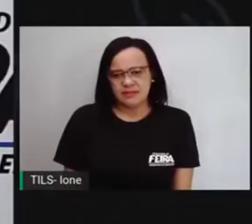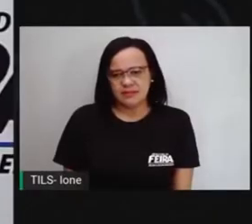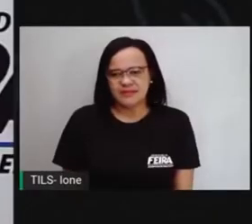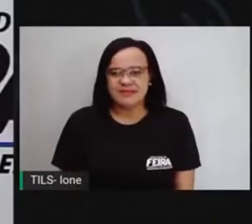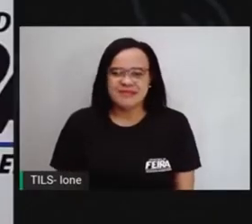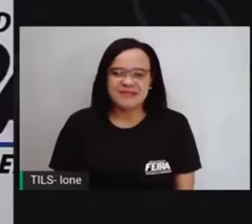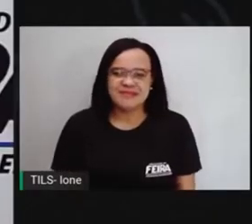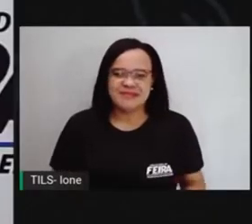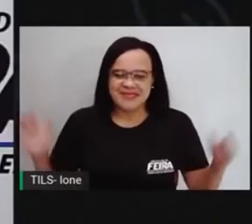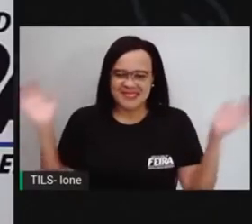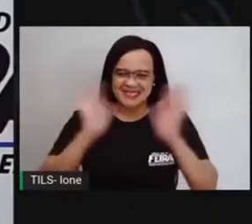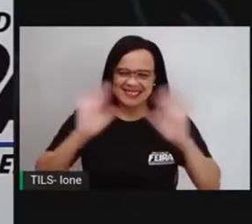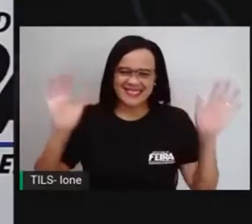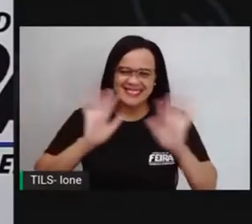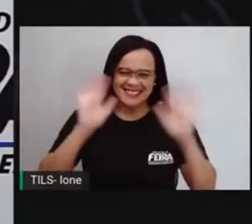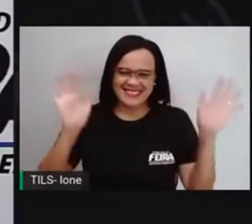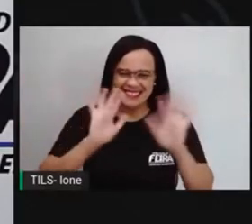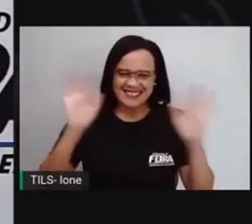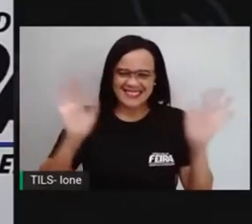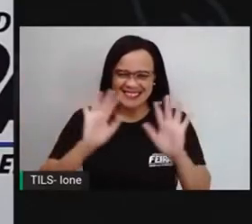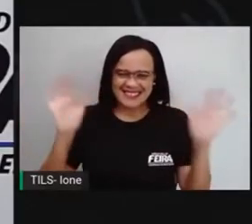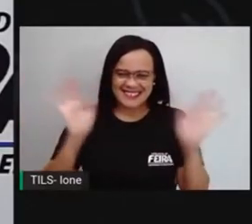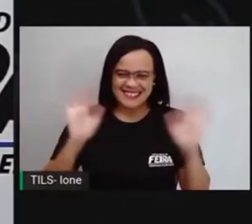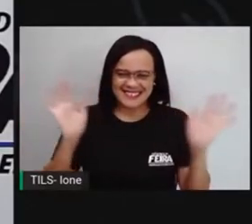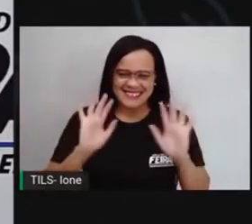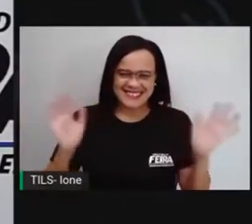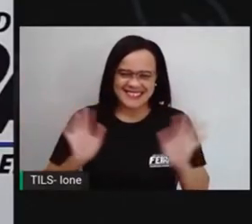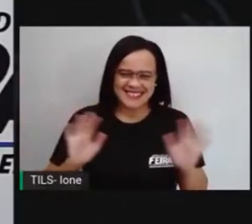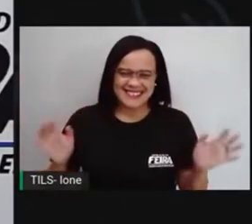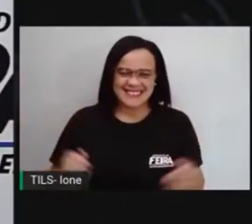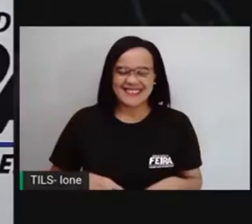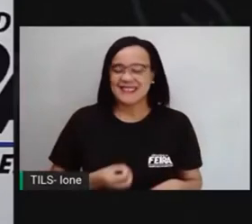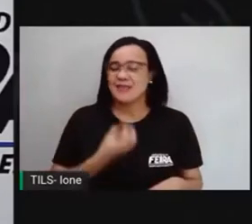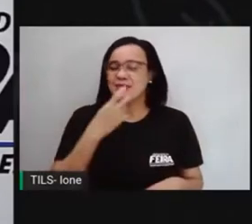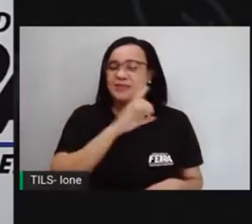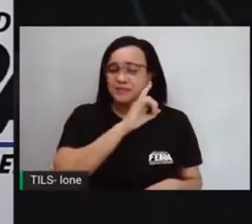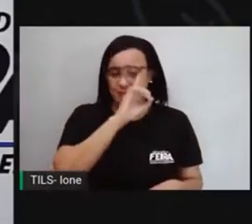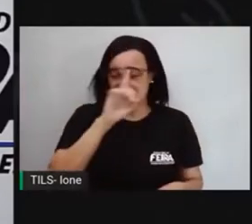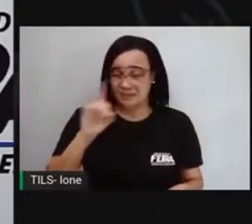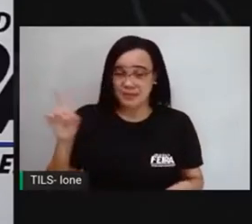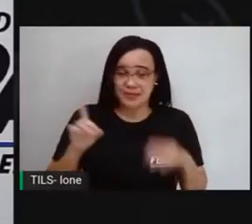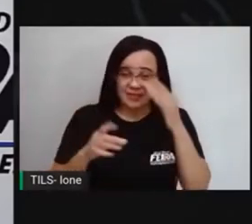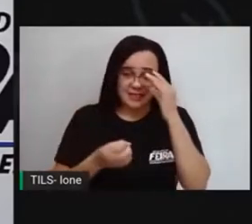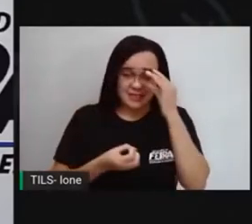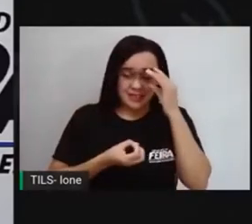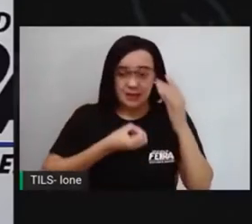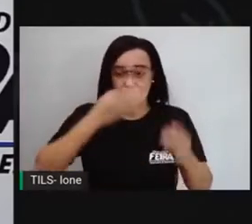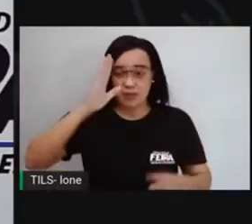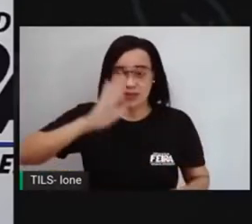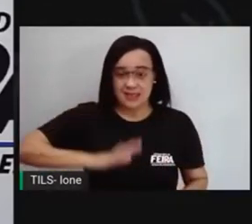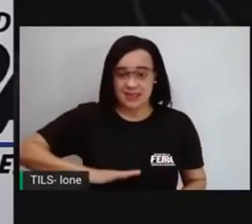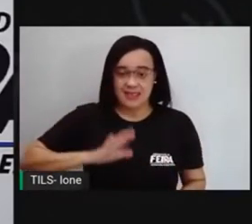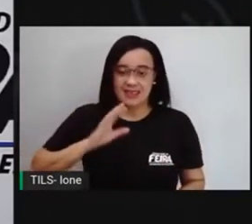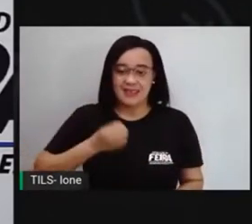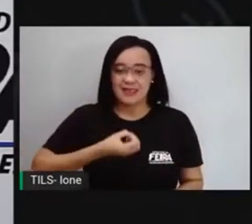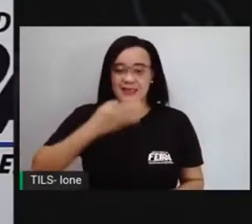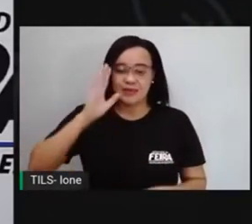Olá! E aí, bom dia, boa tarde, boa noite,